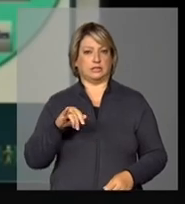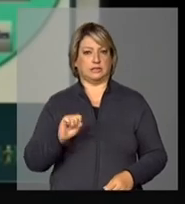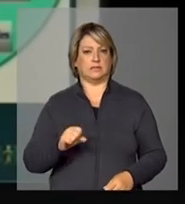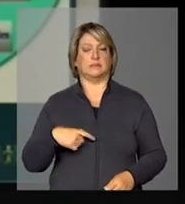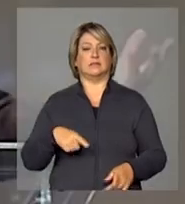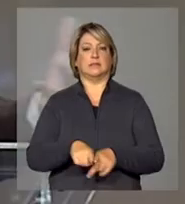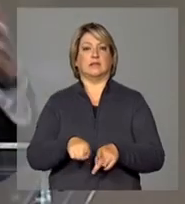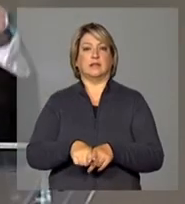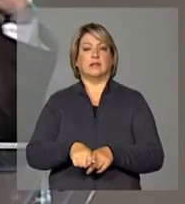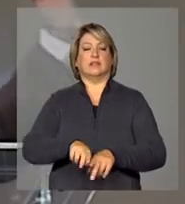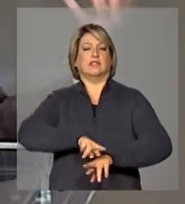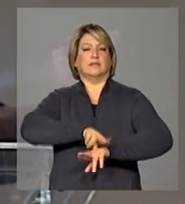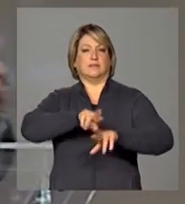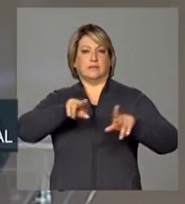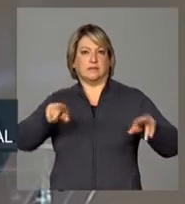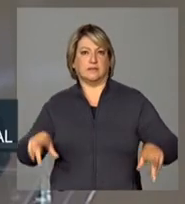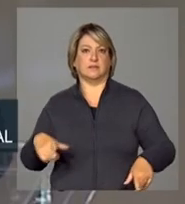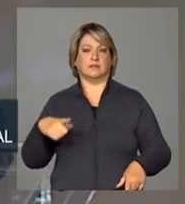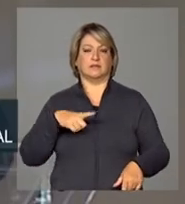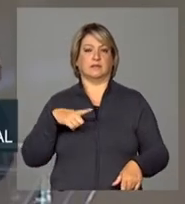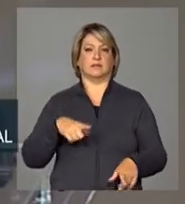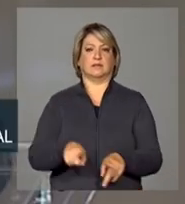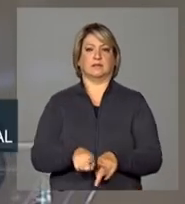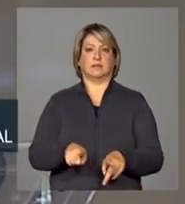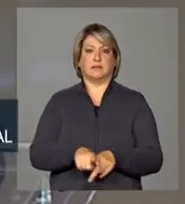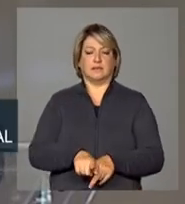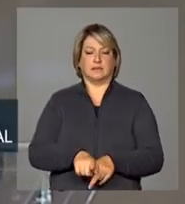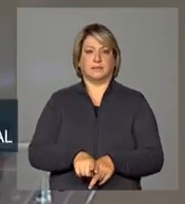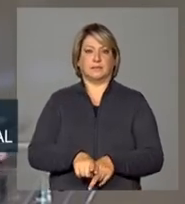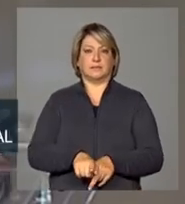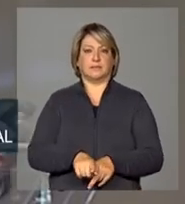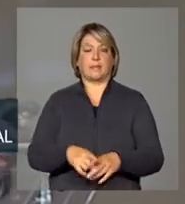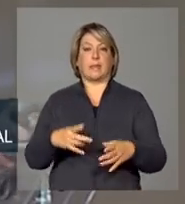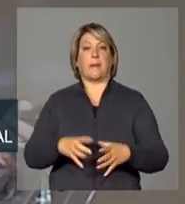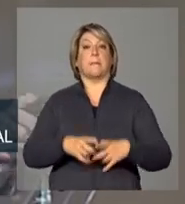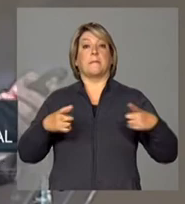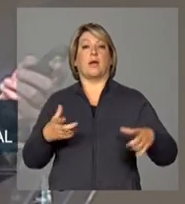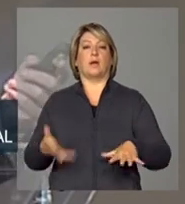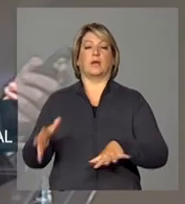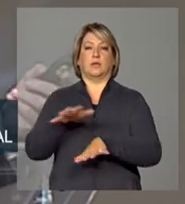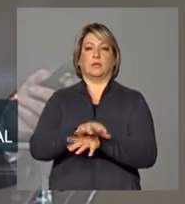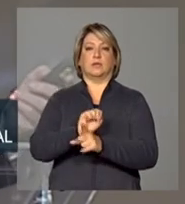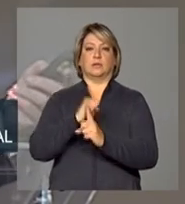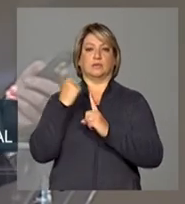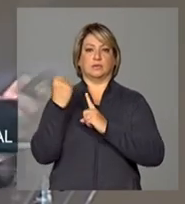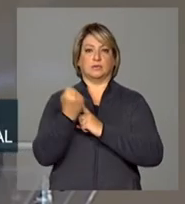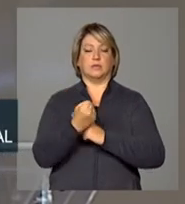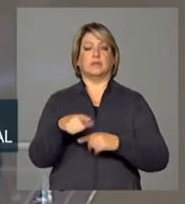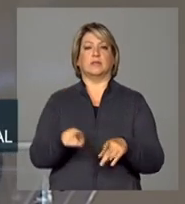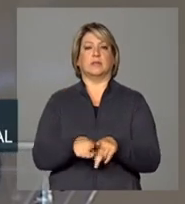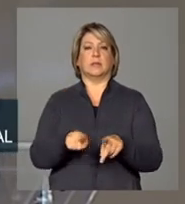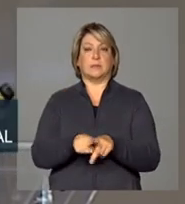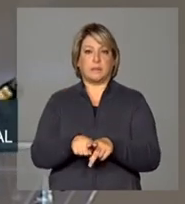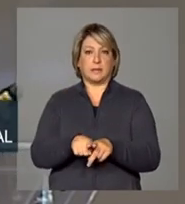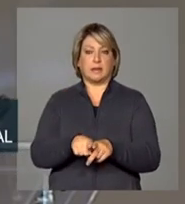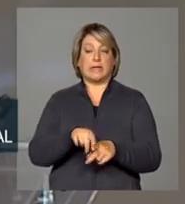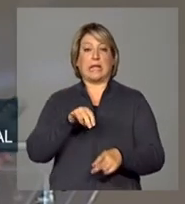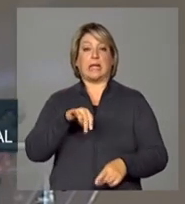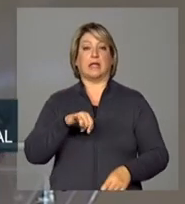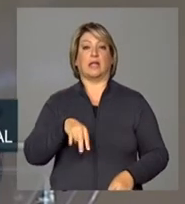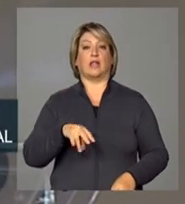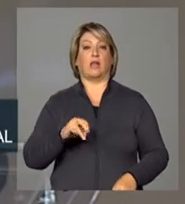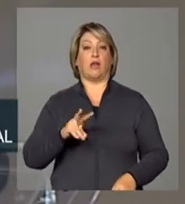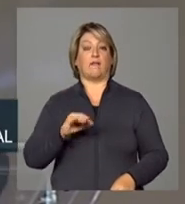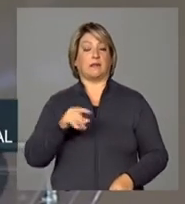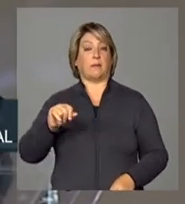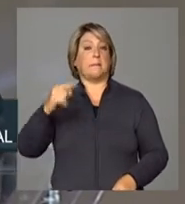de diversificação e de maior inclusão social e a inovação a